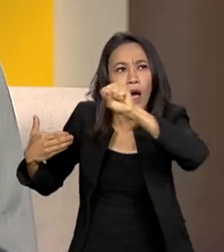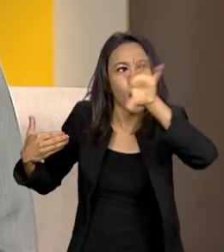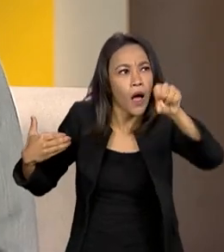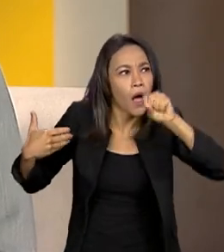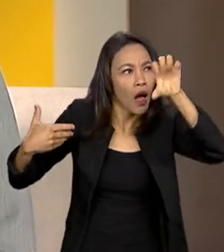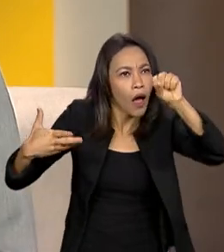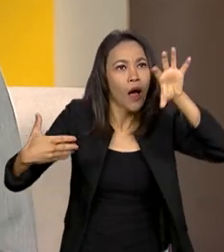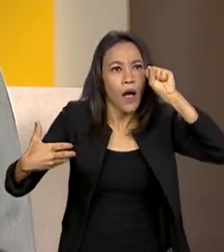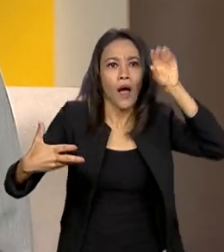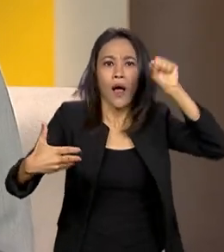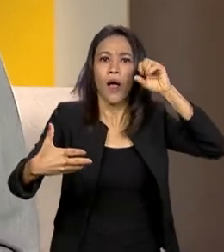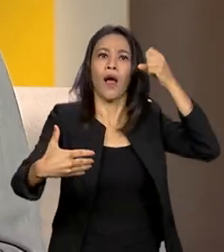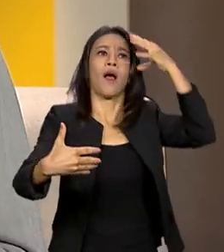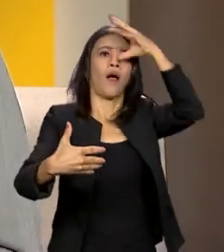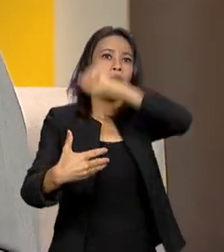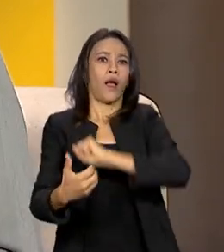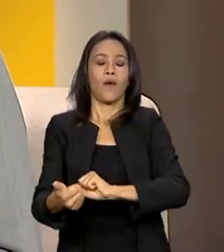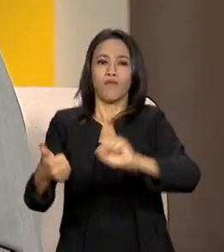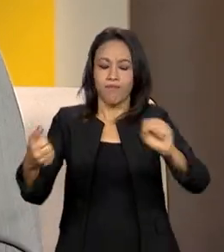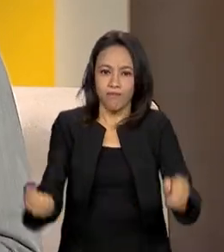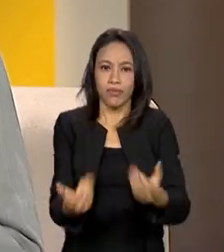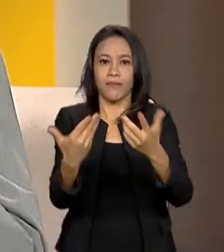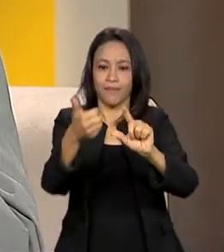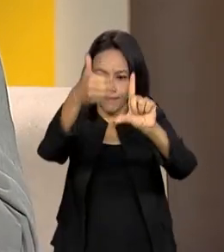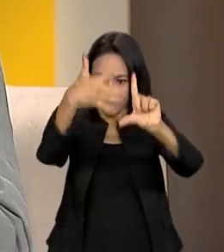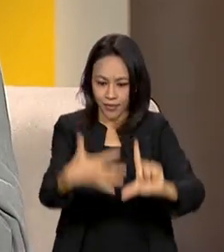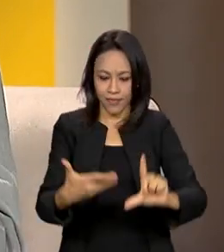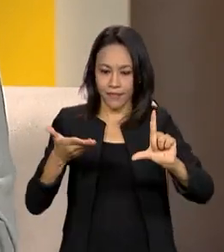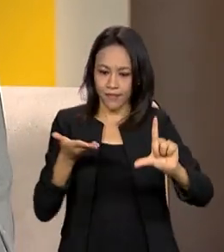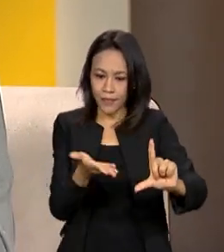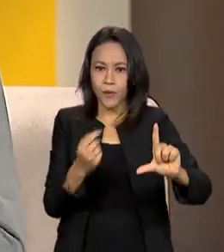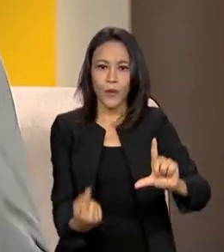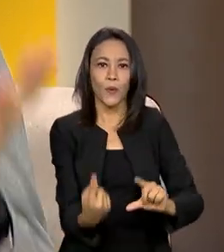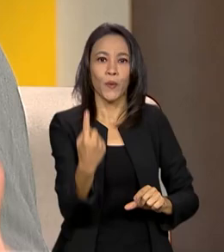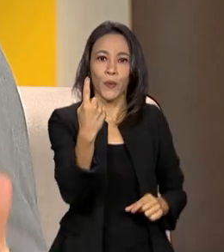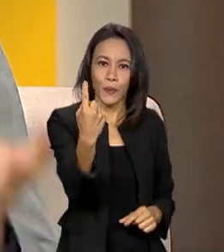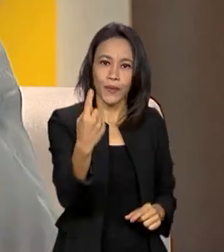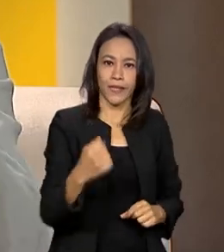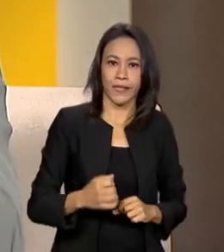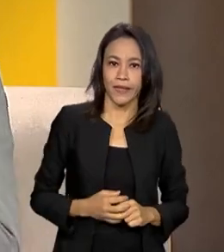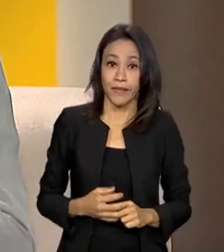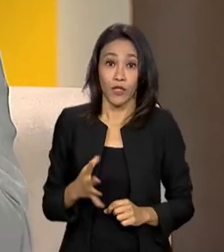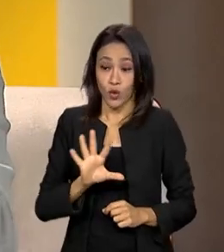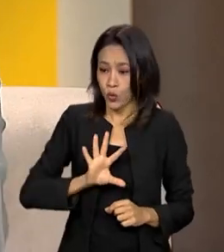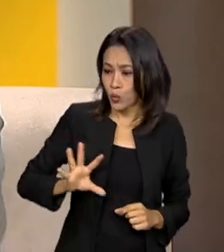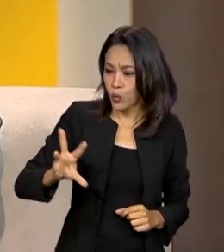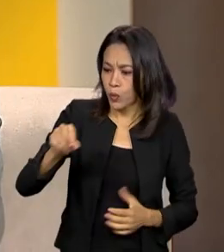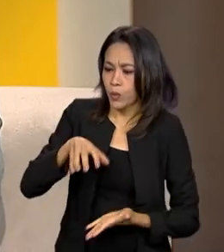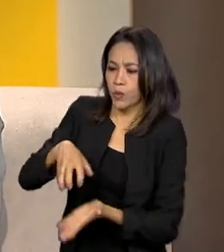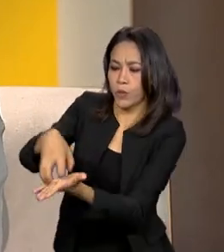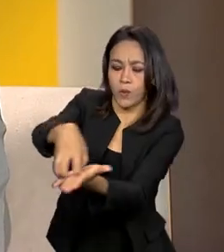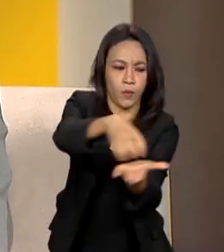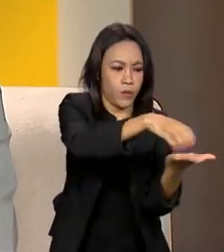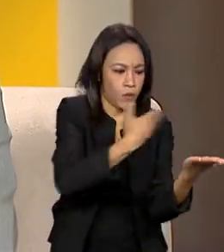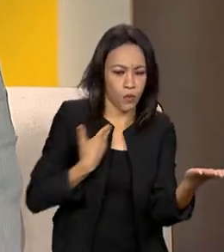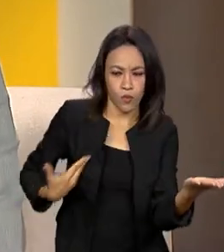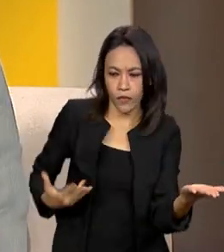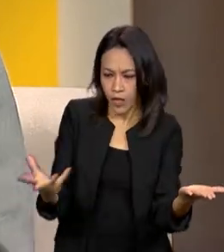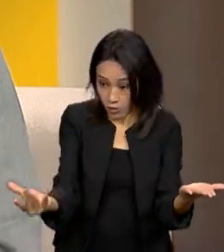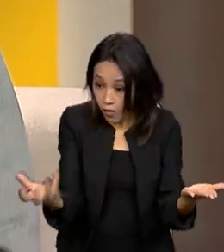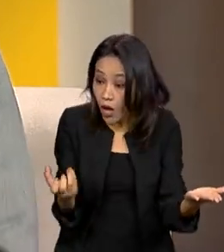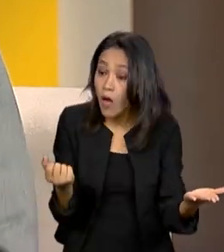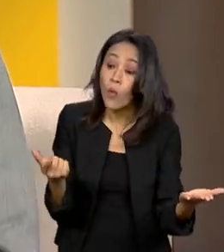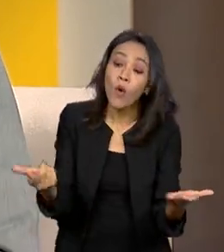seus planos de transformação digital. E dessa forma, hoje a tem uma carta única de todos os órgãos, onde todos os órgãos ofertam os seus